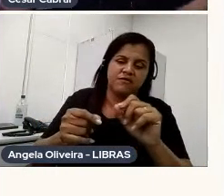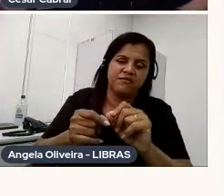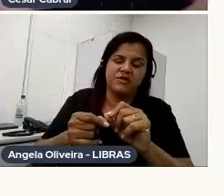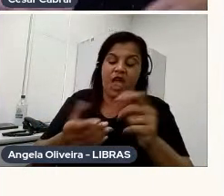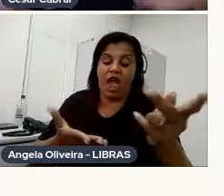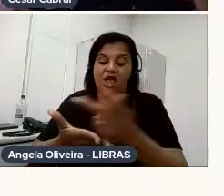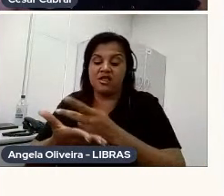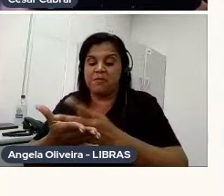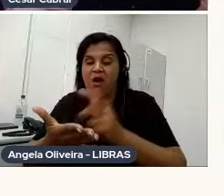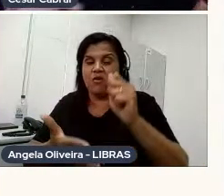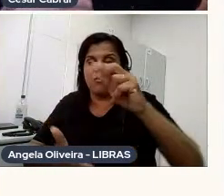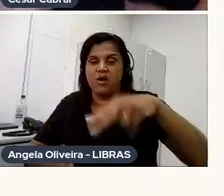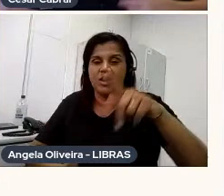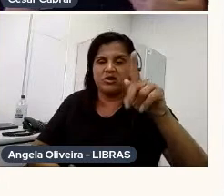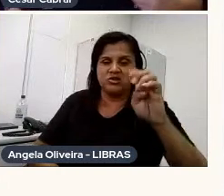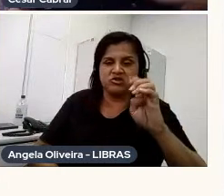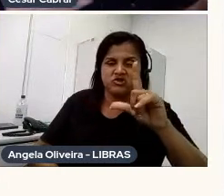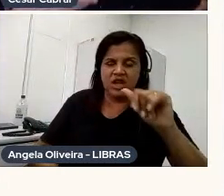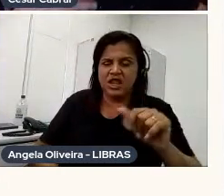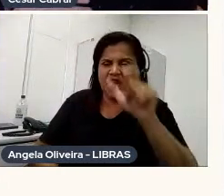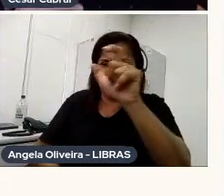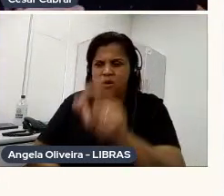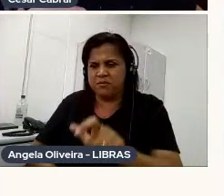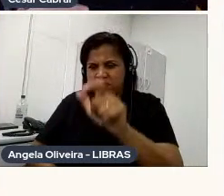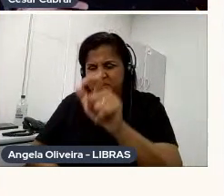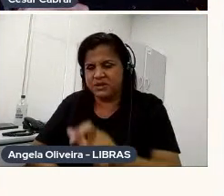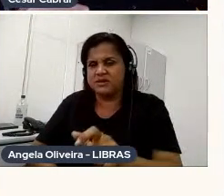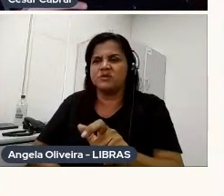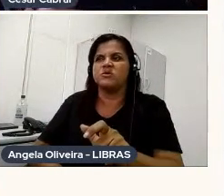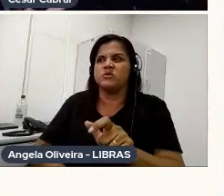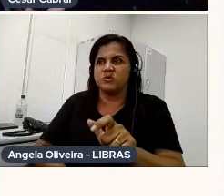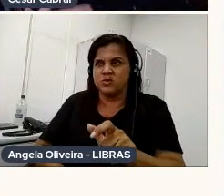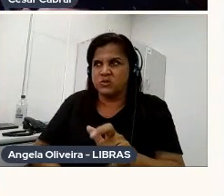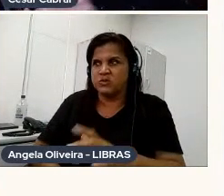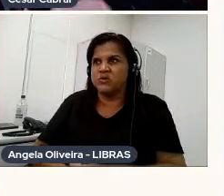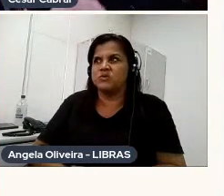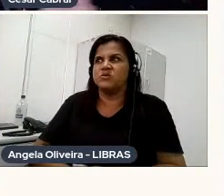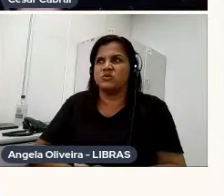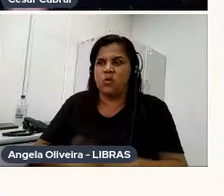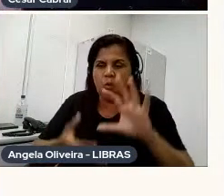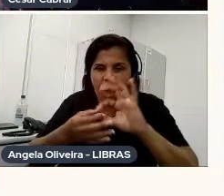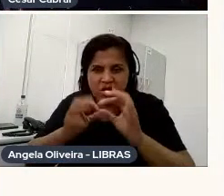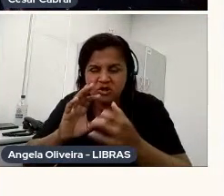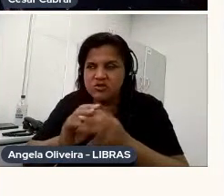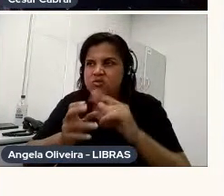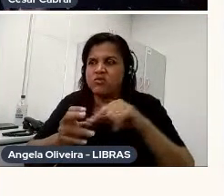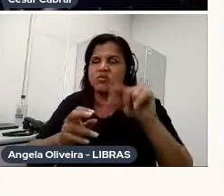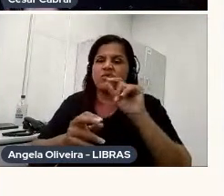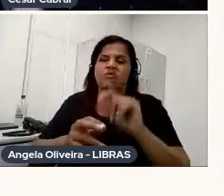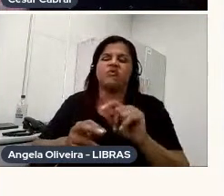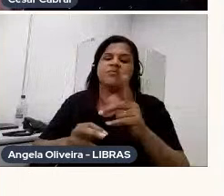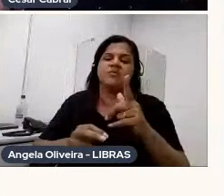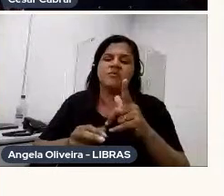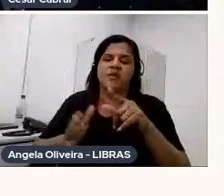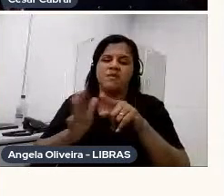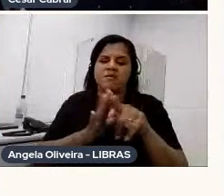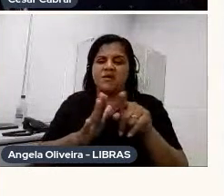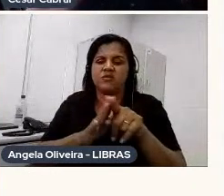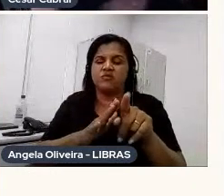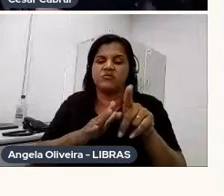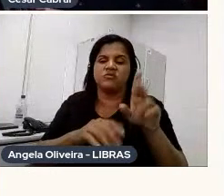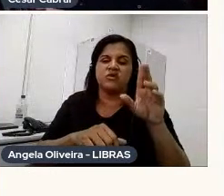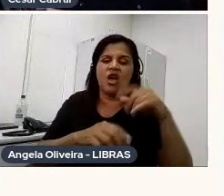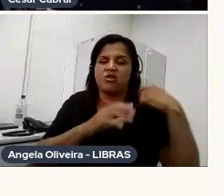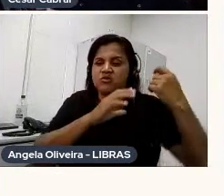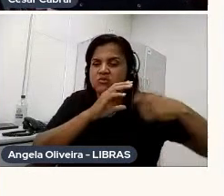que é uma pessoa mais expansiva, que mexe, articula, eu seguia essas referências do gravado, do material gravado com